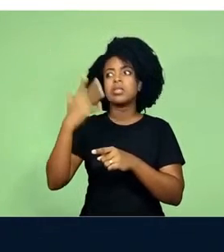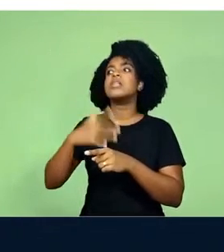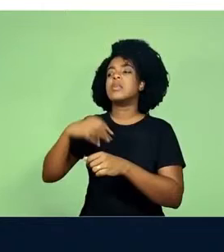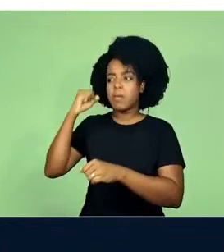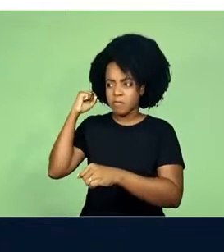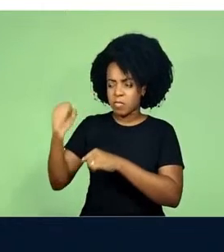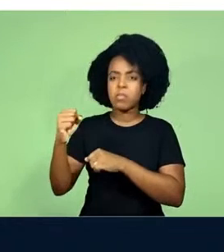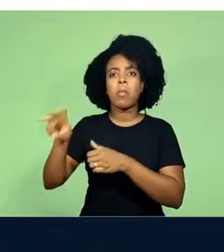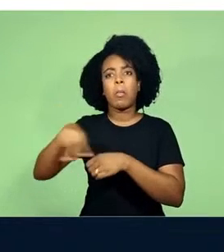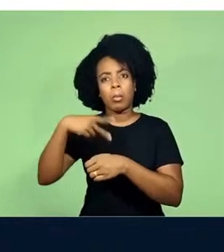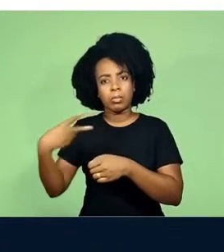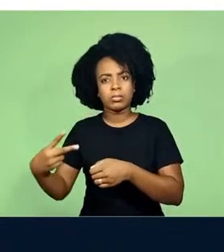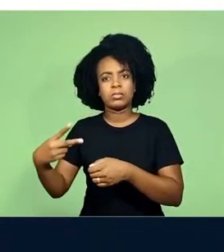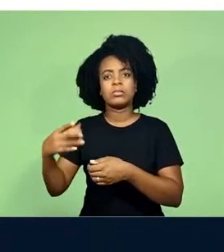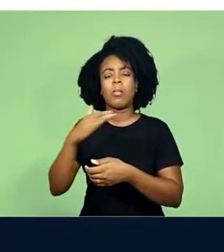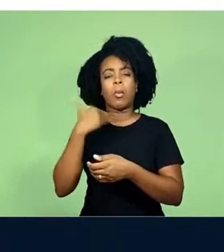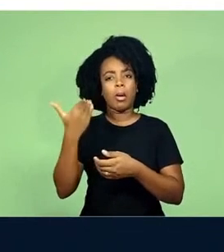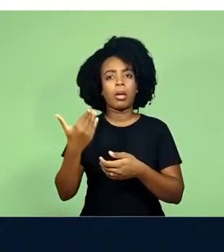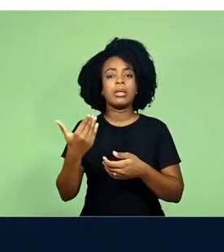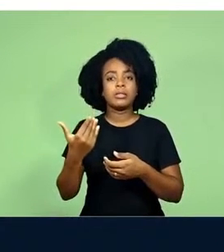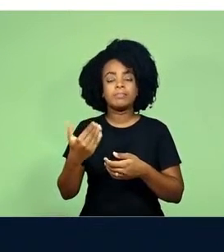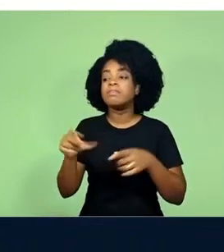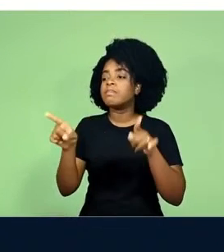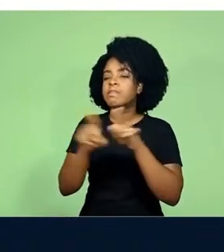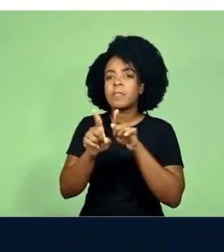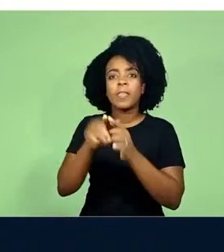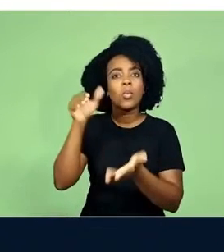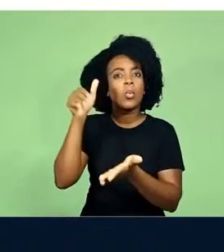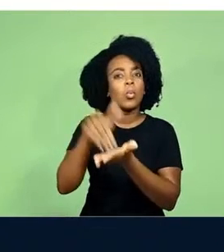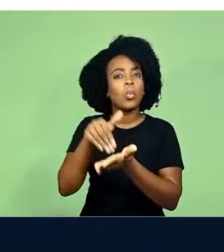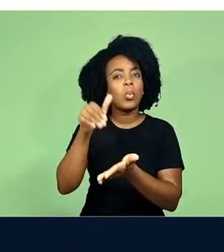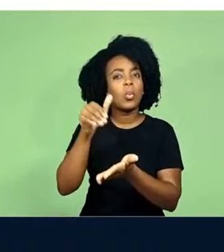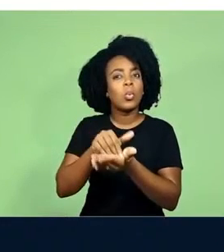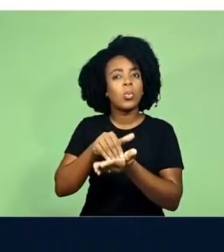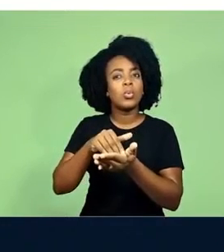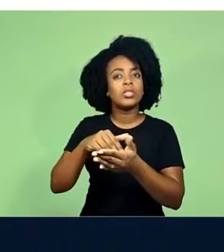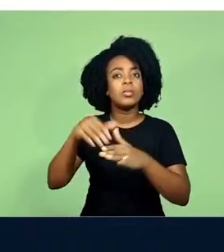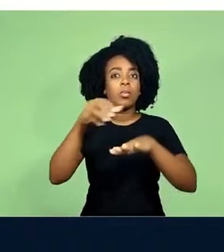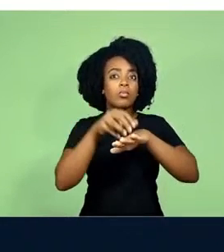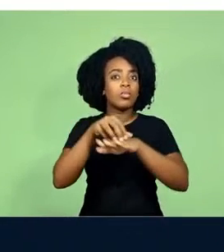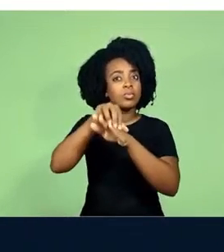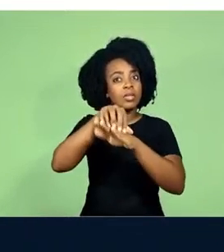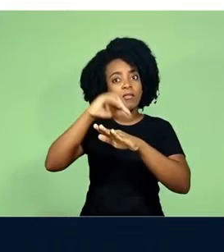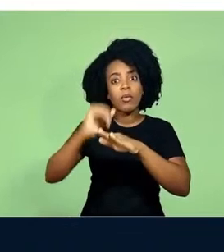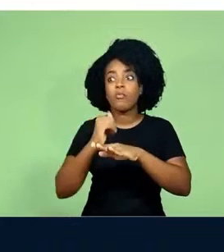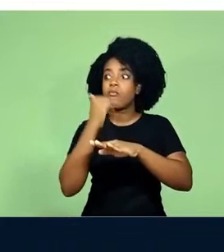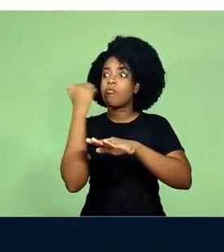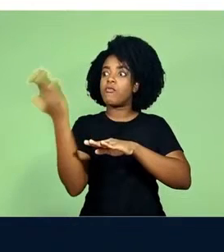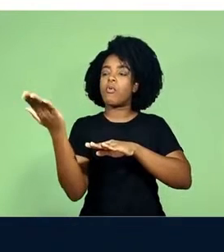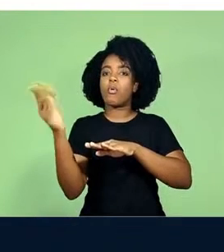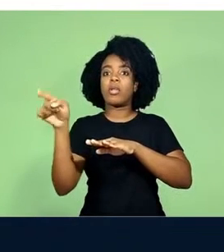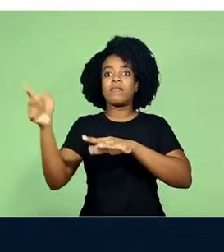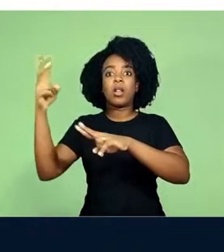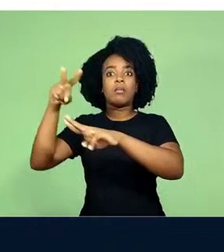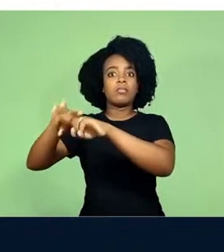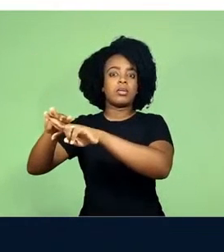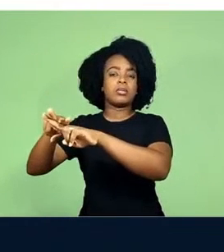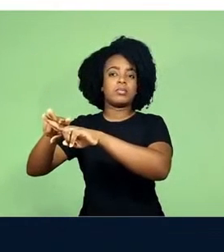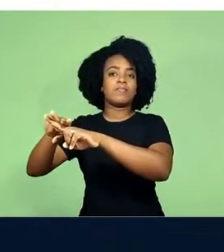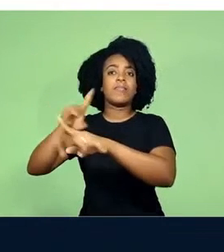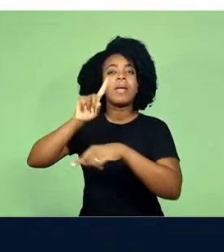também acaba falecendo. E o último deles acaba ficando preso fora da nave. Mas consegue,